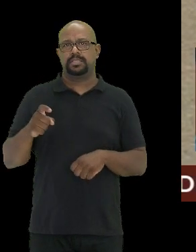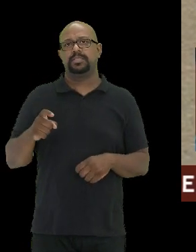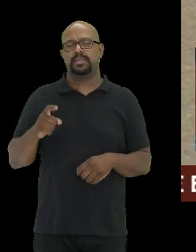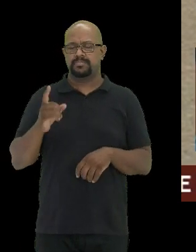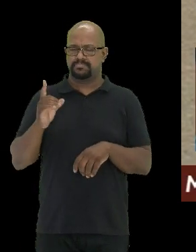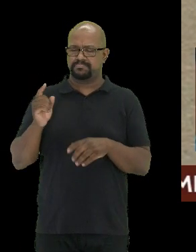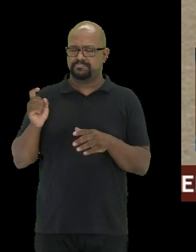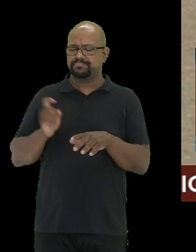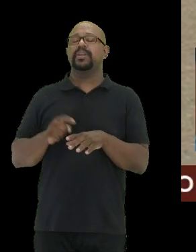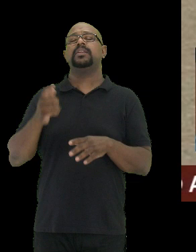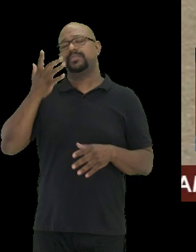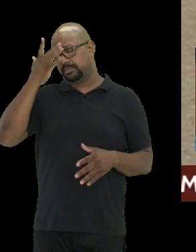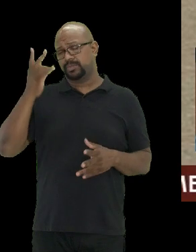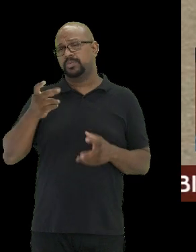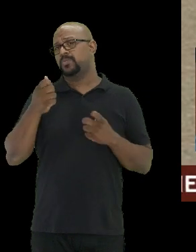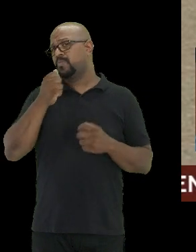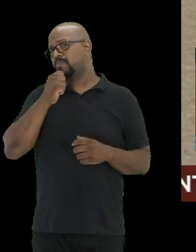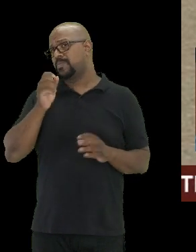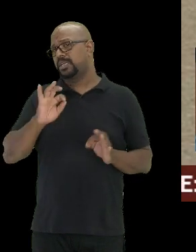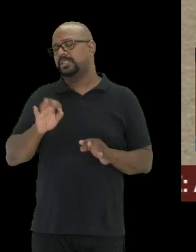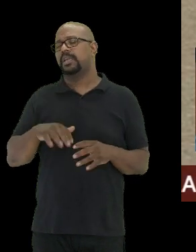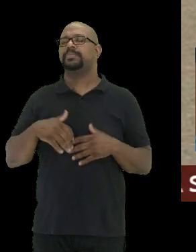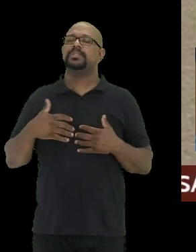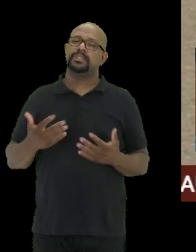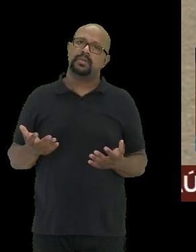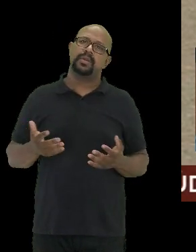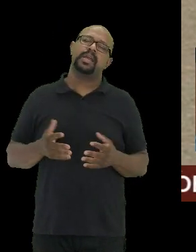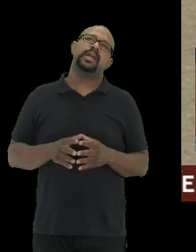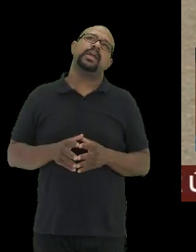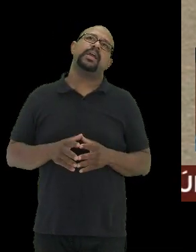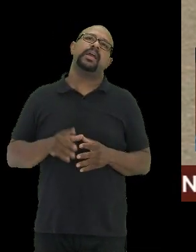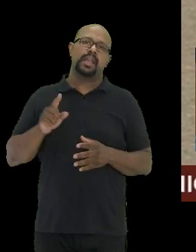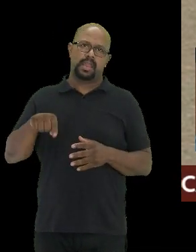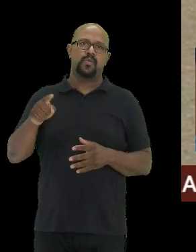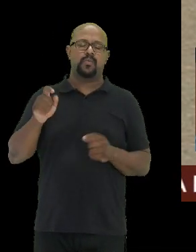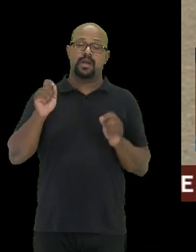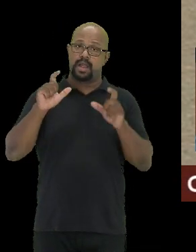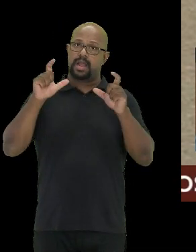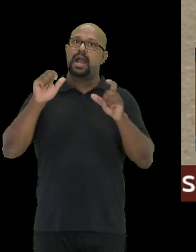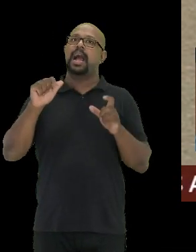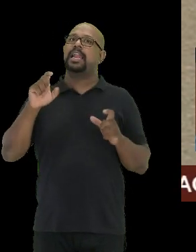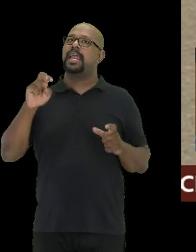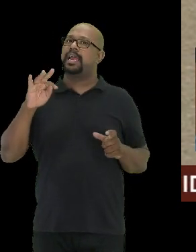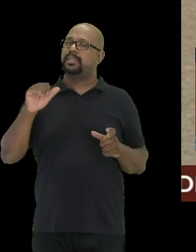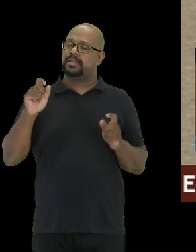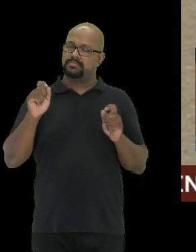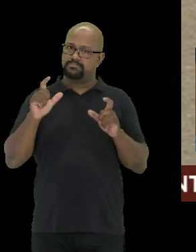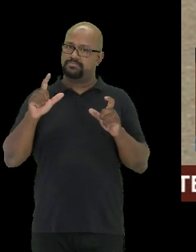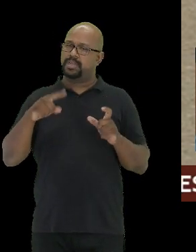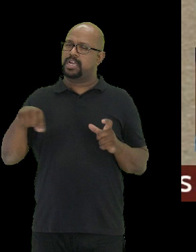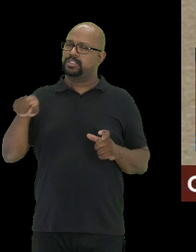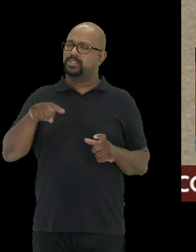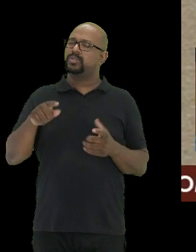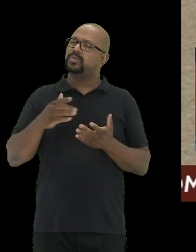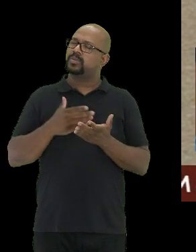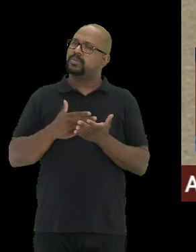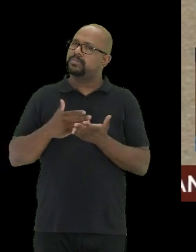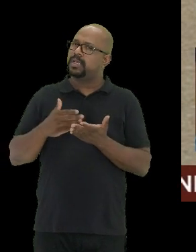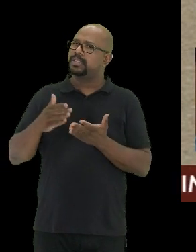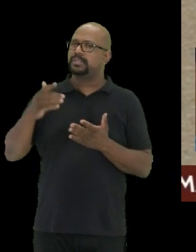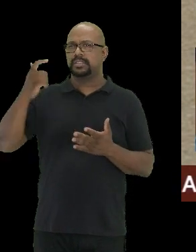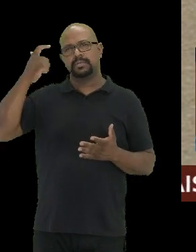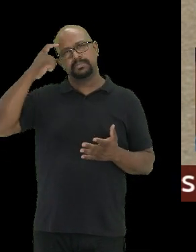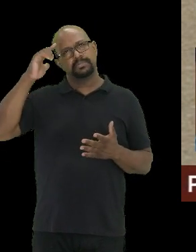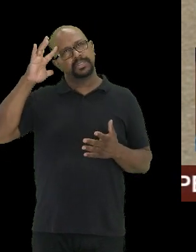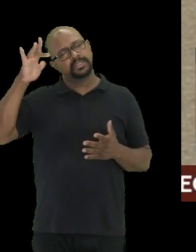às vezes que eles realmente não percebem. Então, acho que é um alerta para que a gente comece a pensar